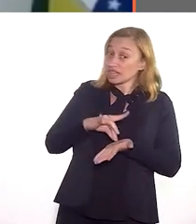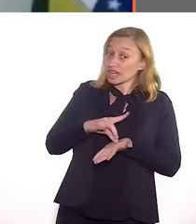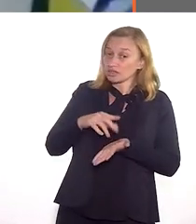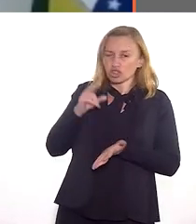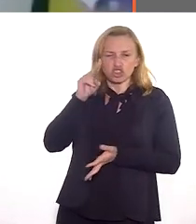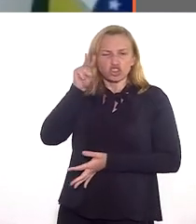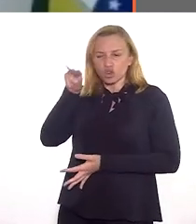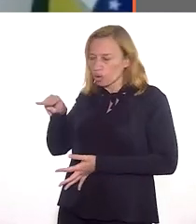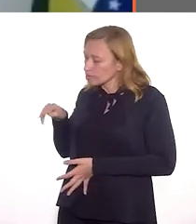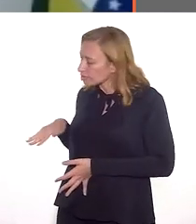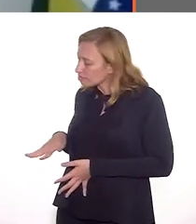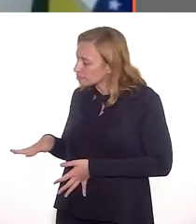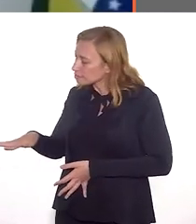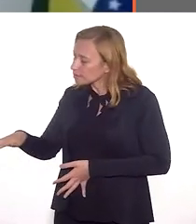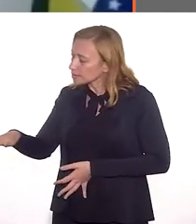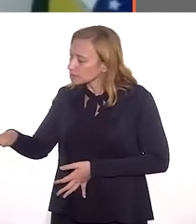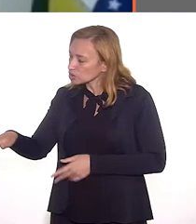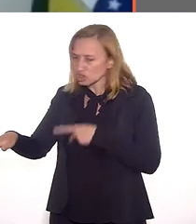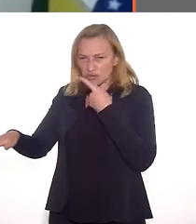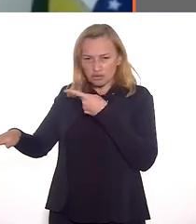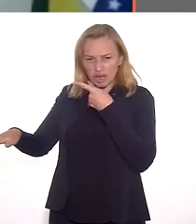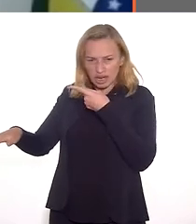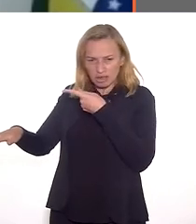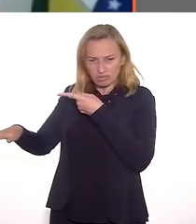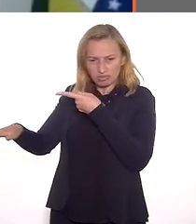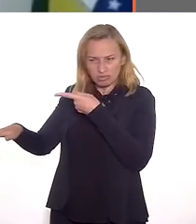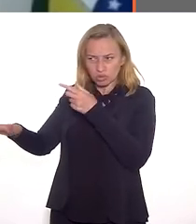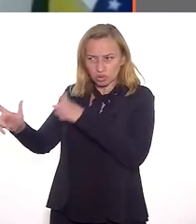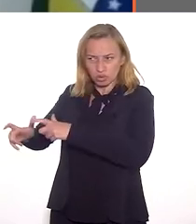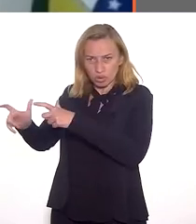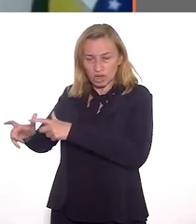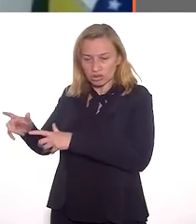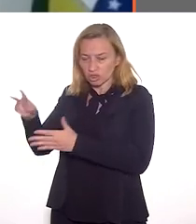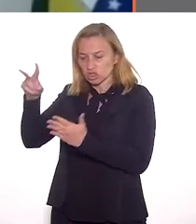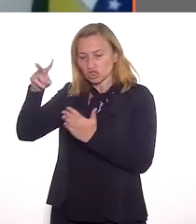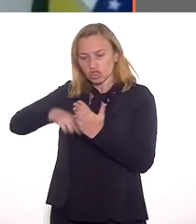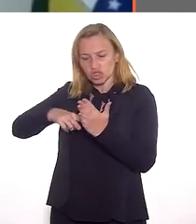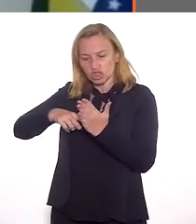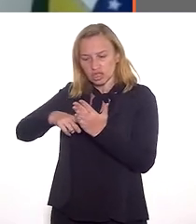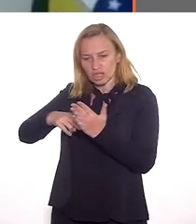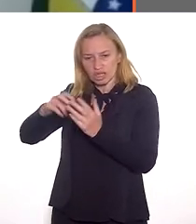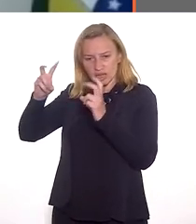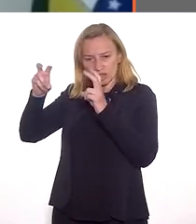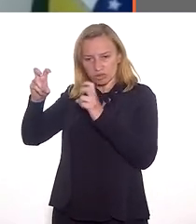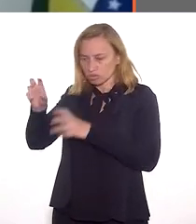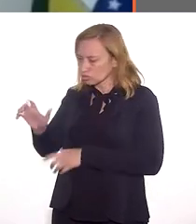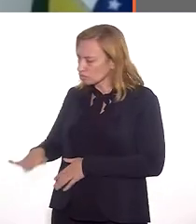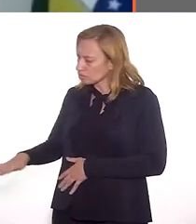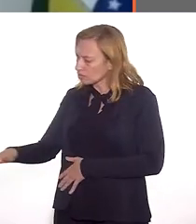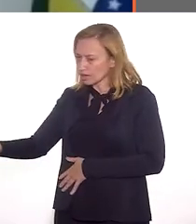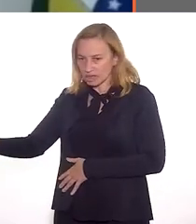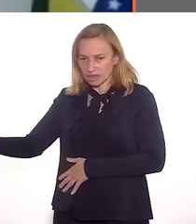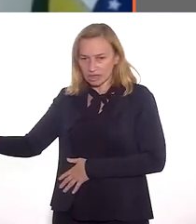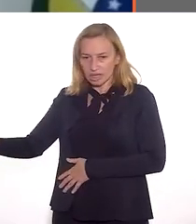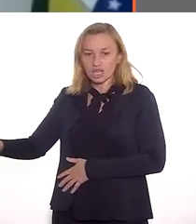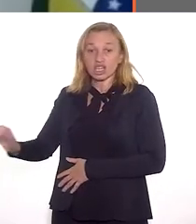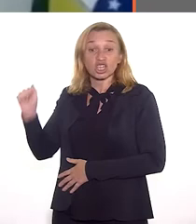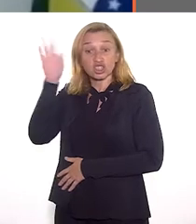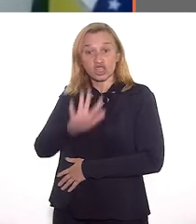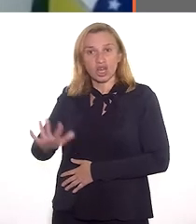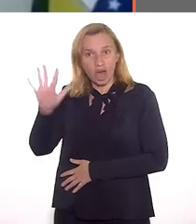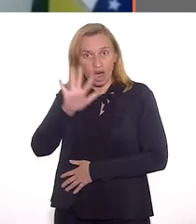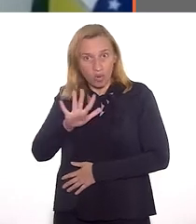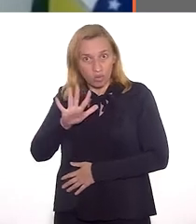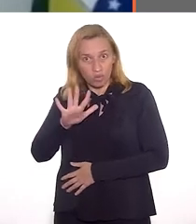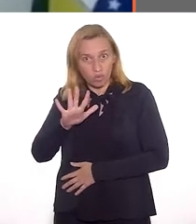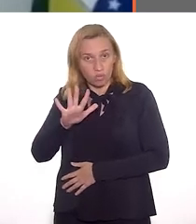verdade, quando a gente olha para as favelas, quando a gente fala sobre as favelas, quando a gente lê a respeito das favelas, em geral, em